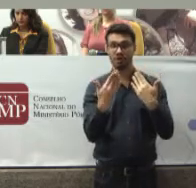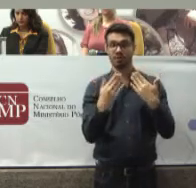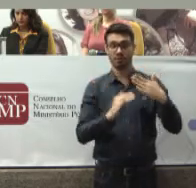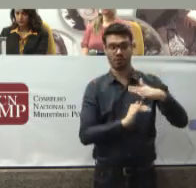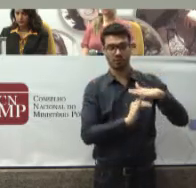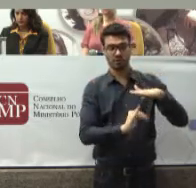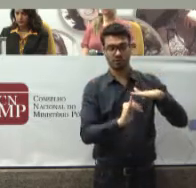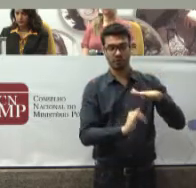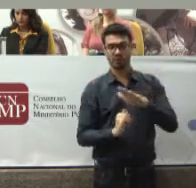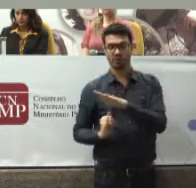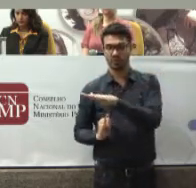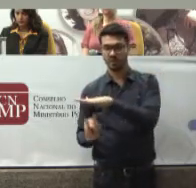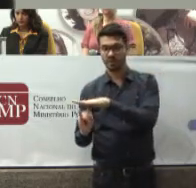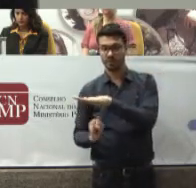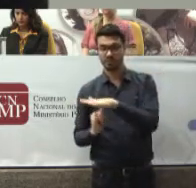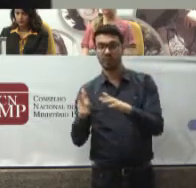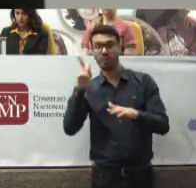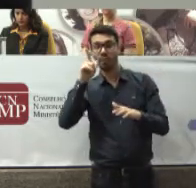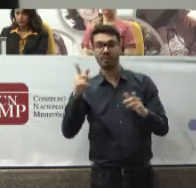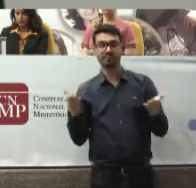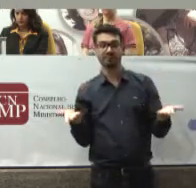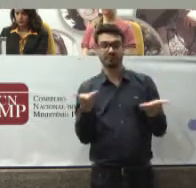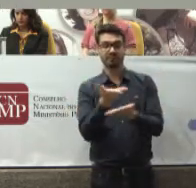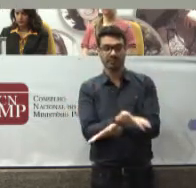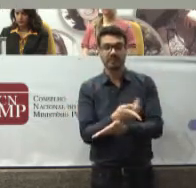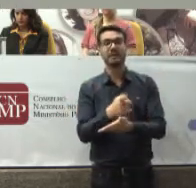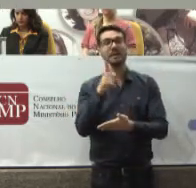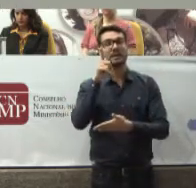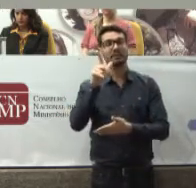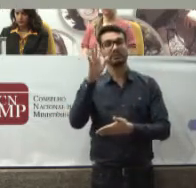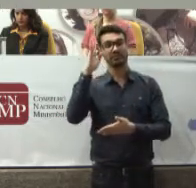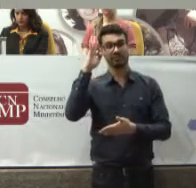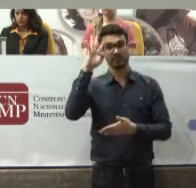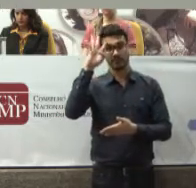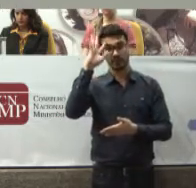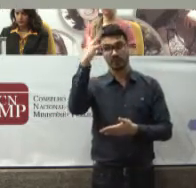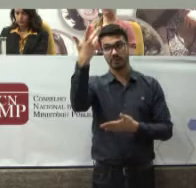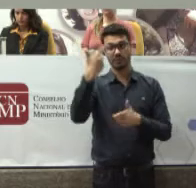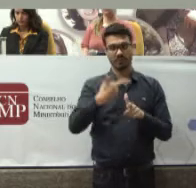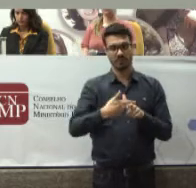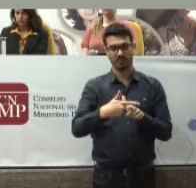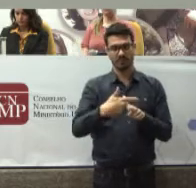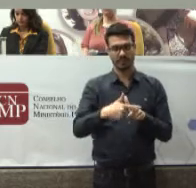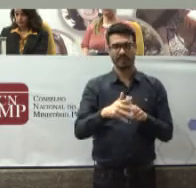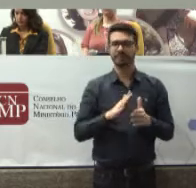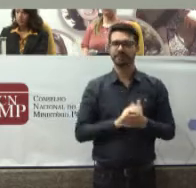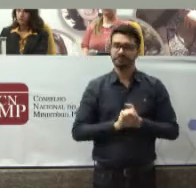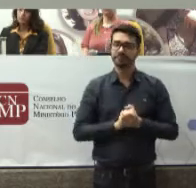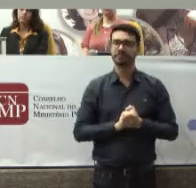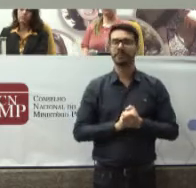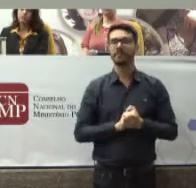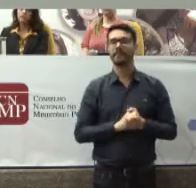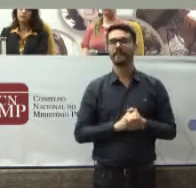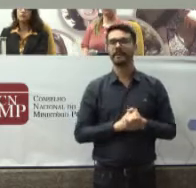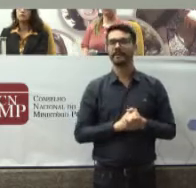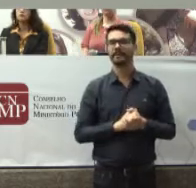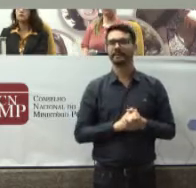Necessário para enfrentar este problema Antes de exaltar